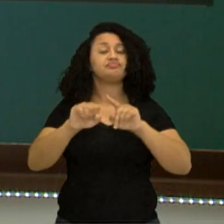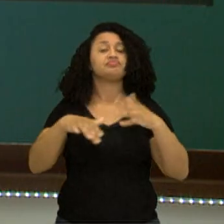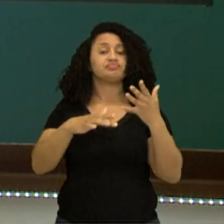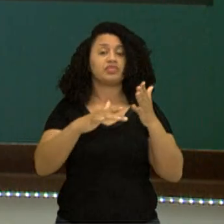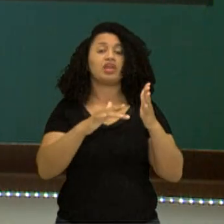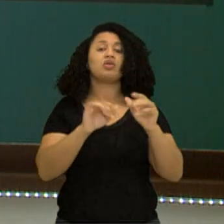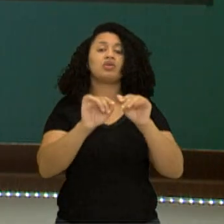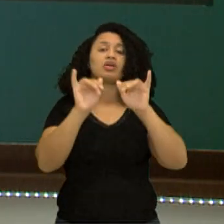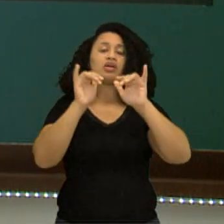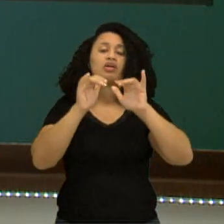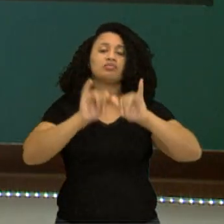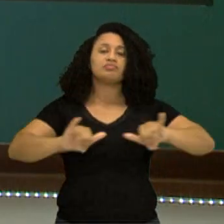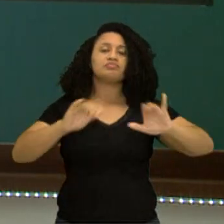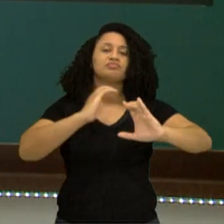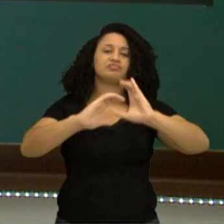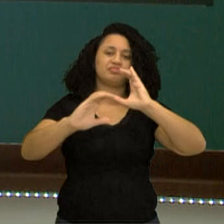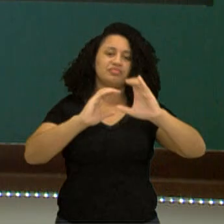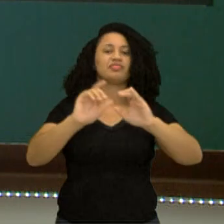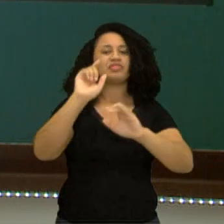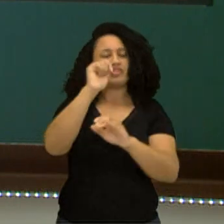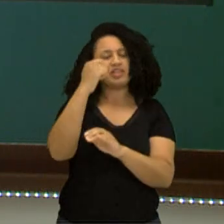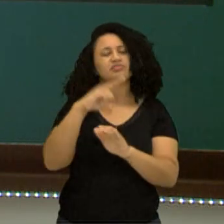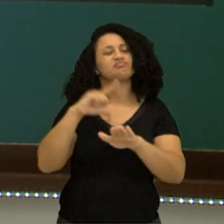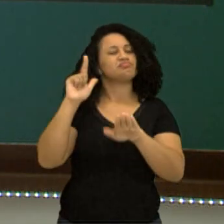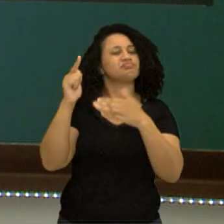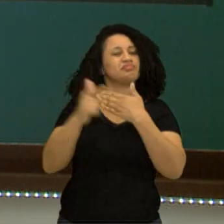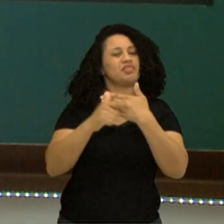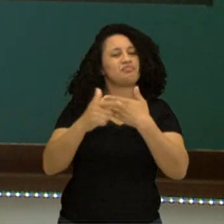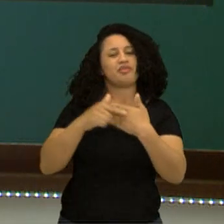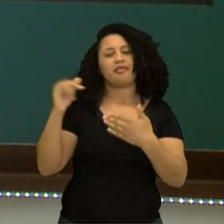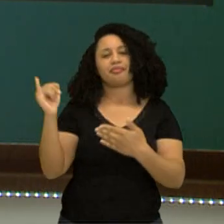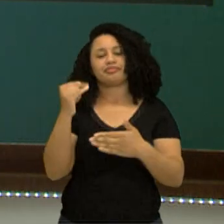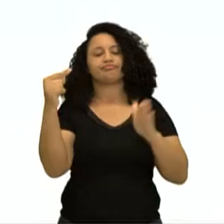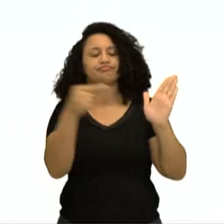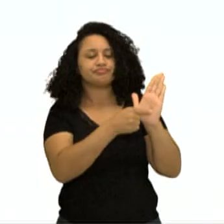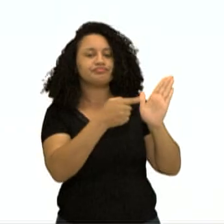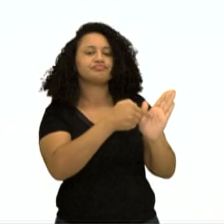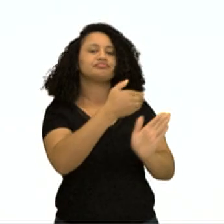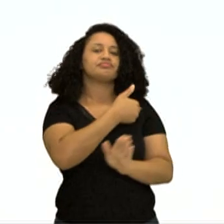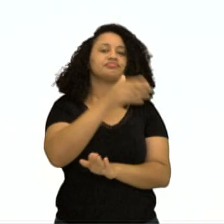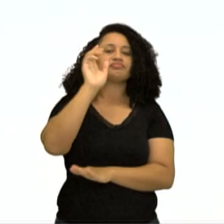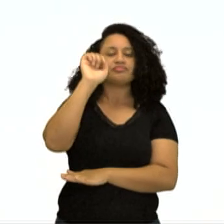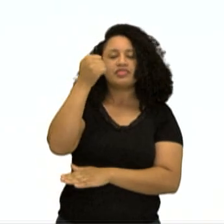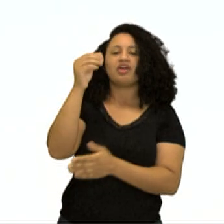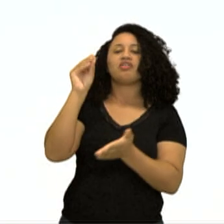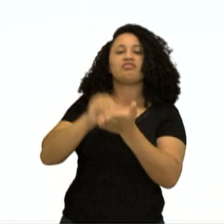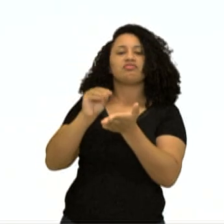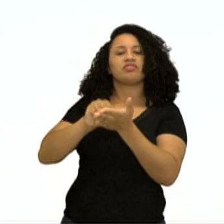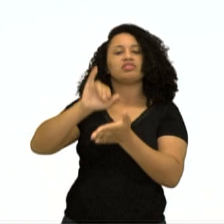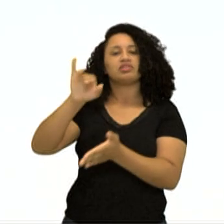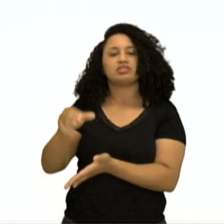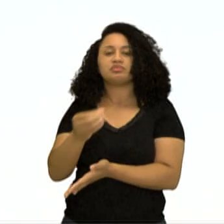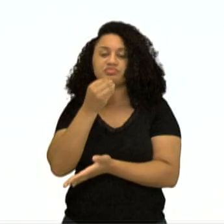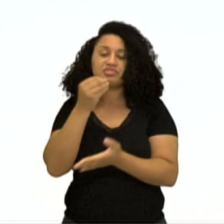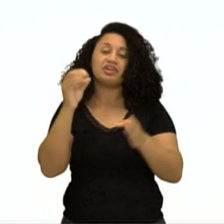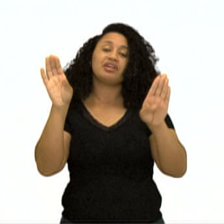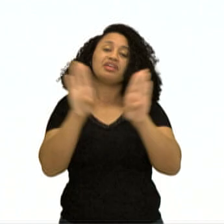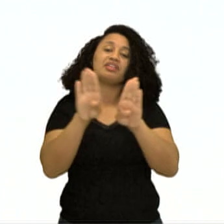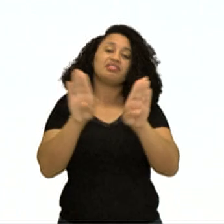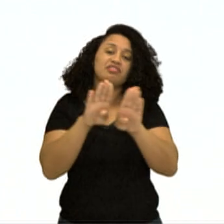imprensa negra teve um papel fundamental nisso. A denúncia do racismo, das faltas de oportunidade e o